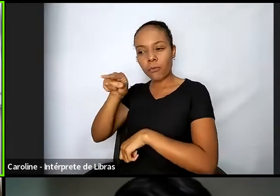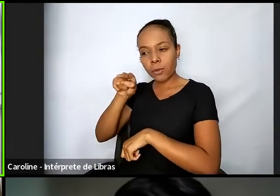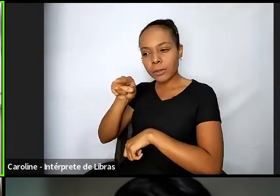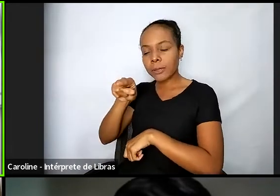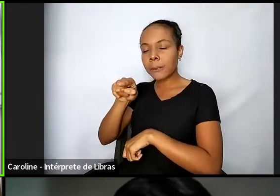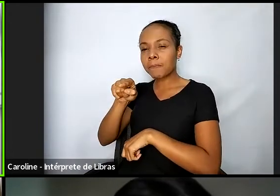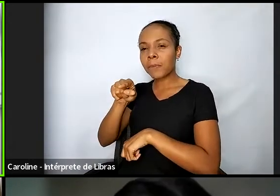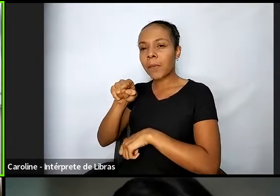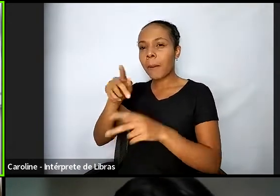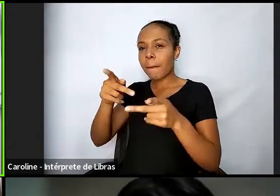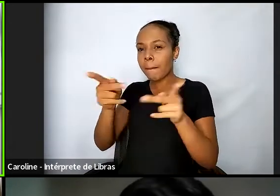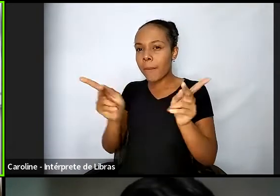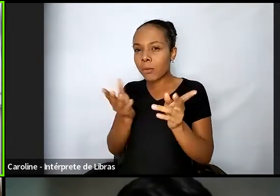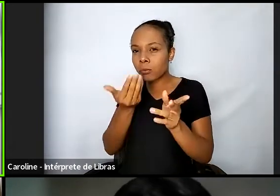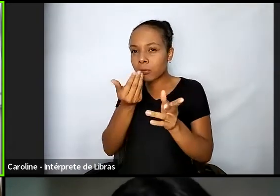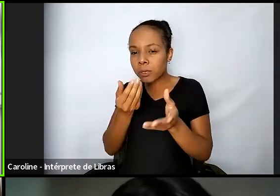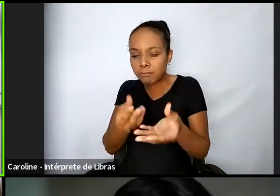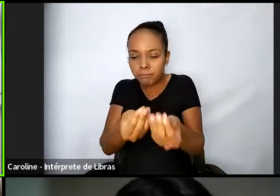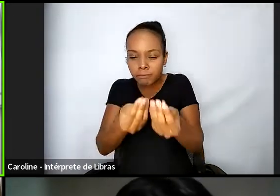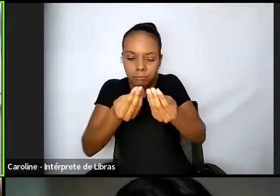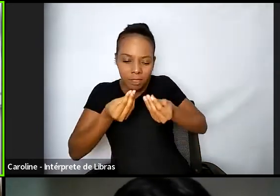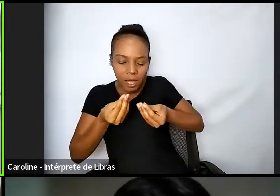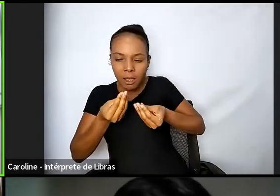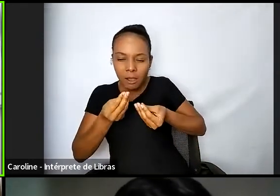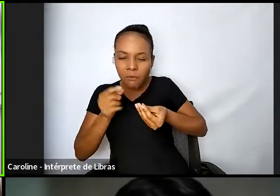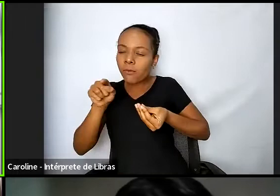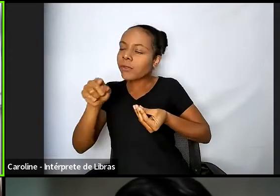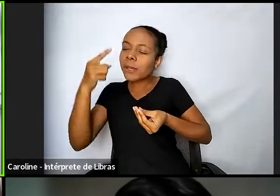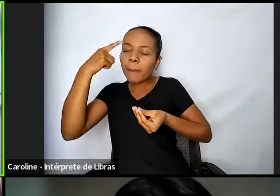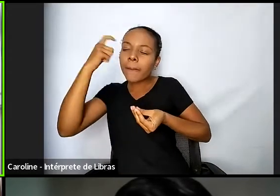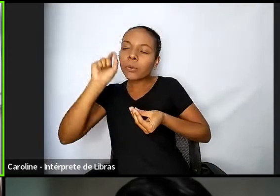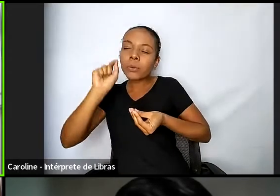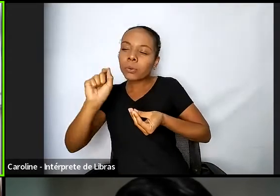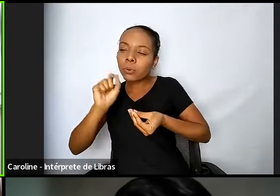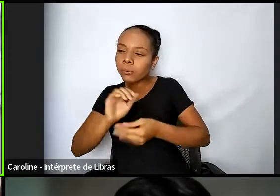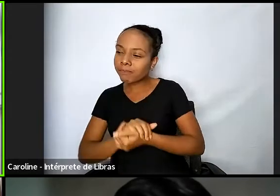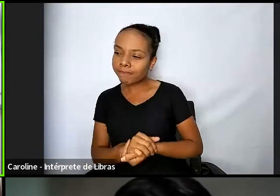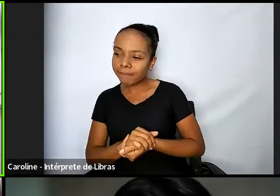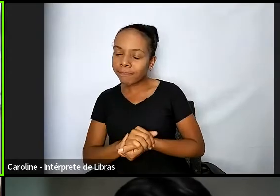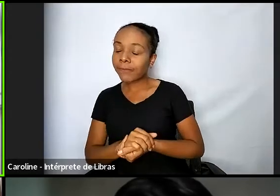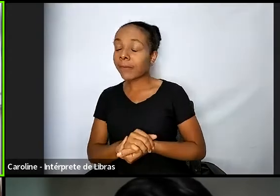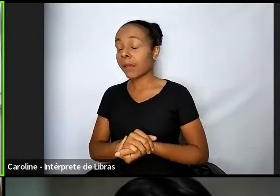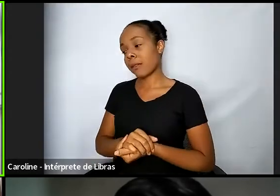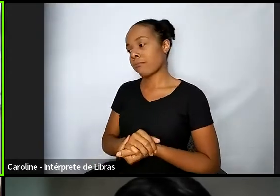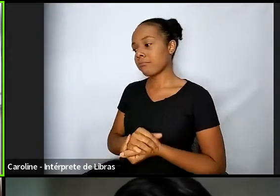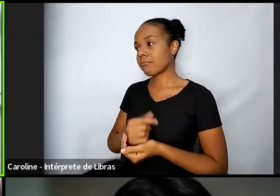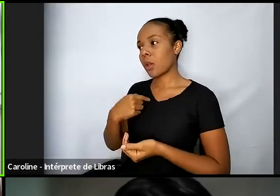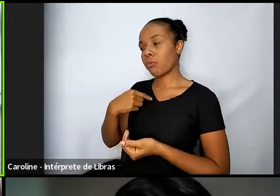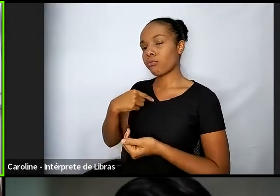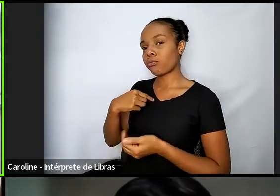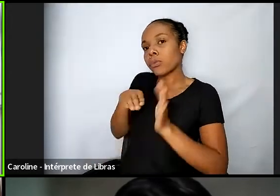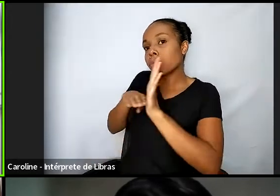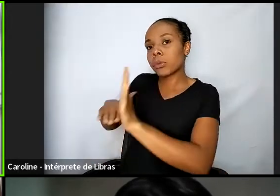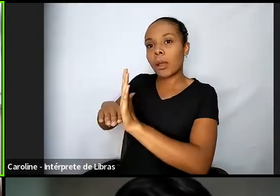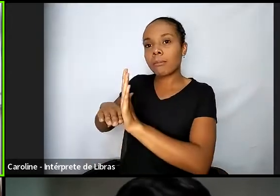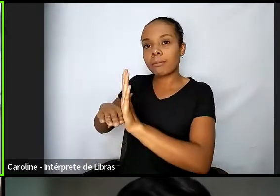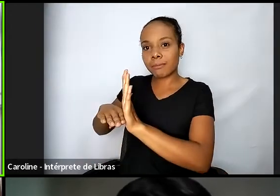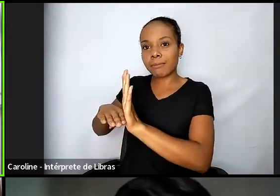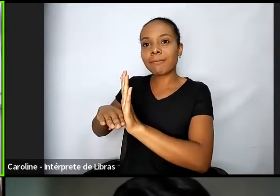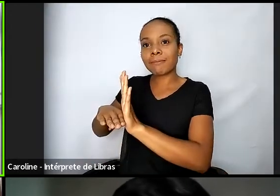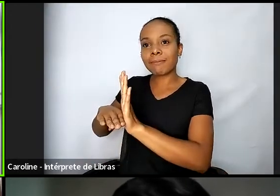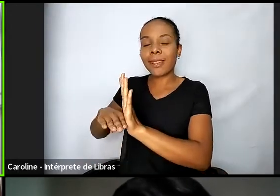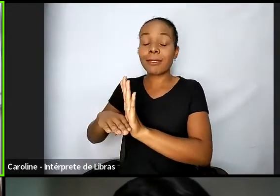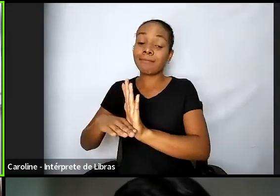você está fazendo? E aí o Ron, ele fala assim, ajudando? E aí o Denver